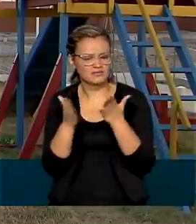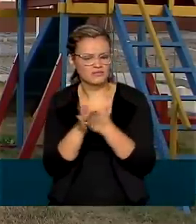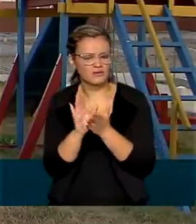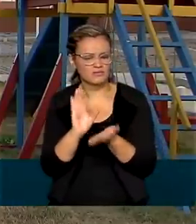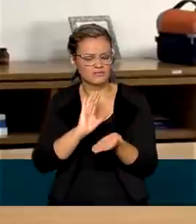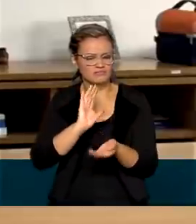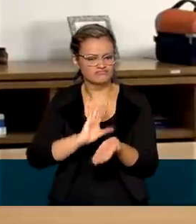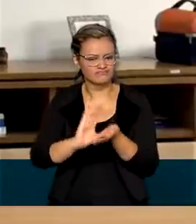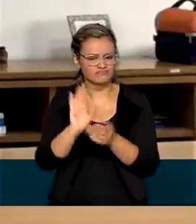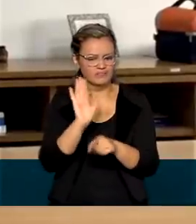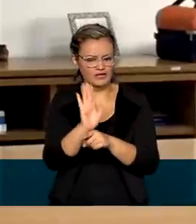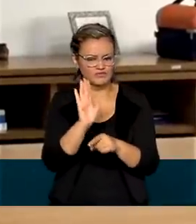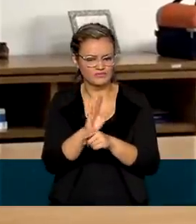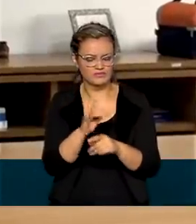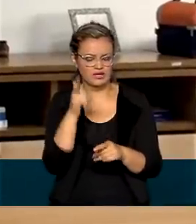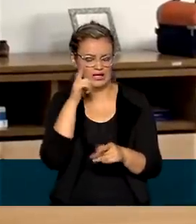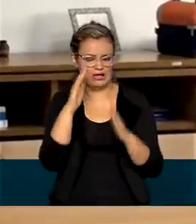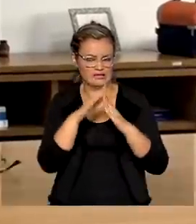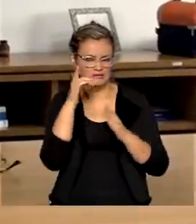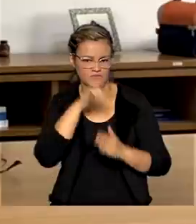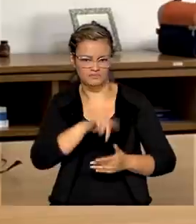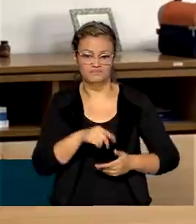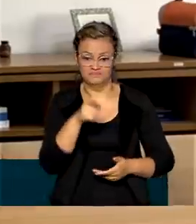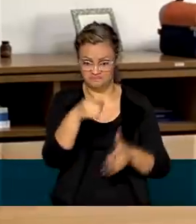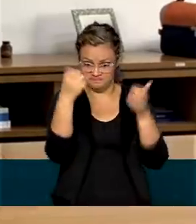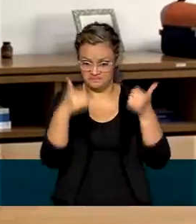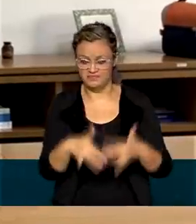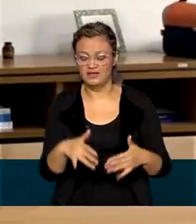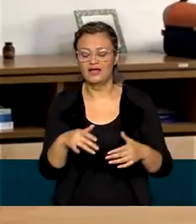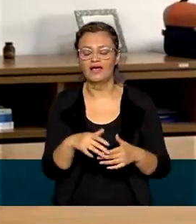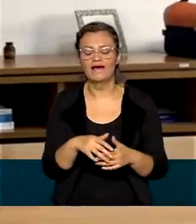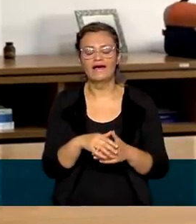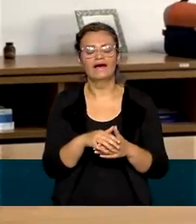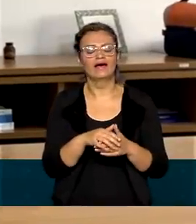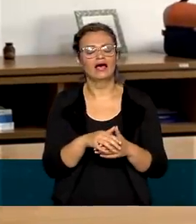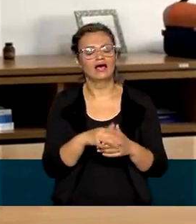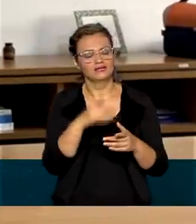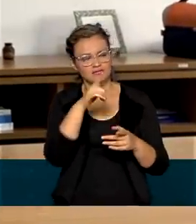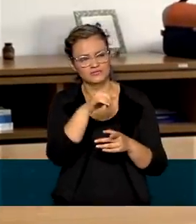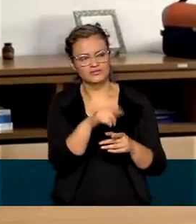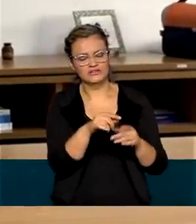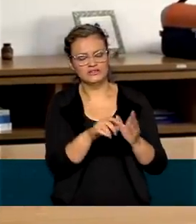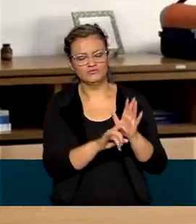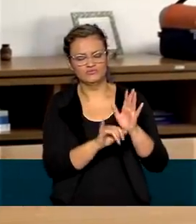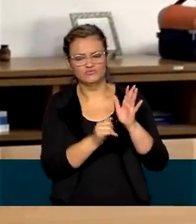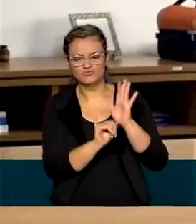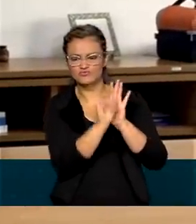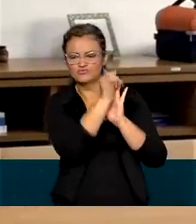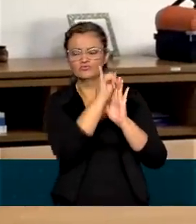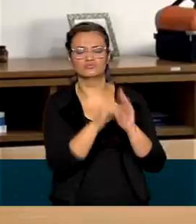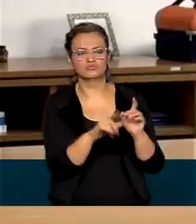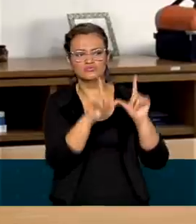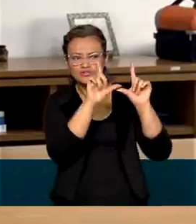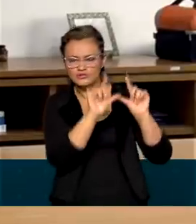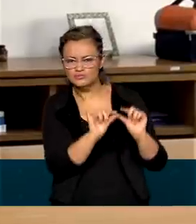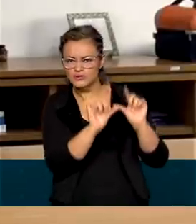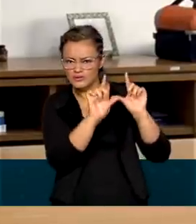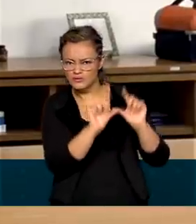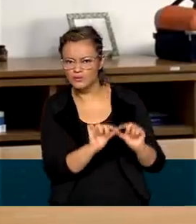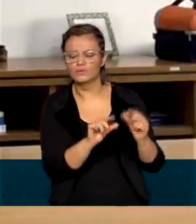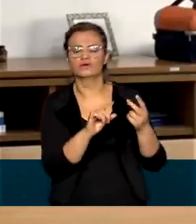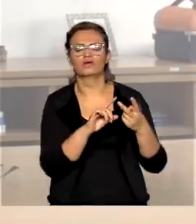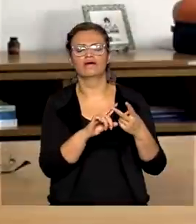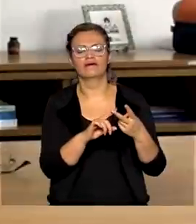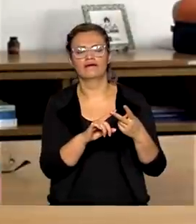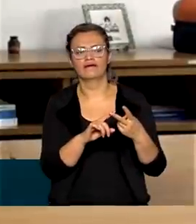habitacional. Na produção financiada, nós produzimos a redução das taxas de juros para as menores taxas de juros da